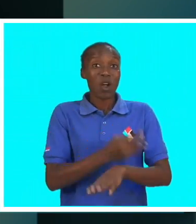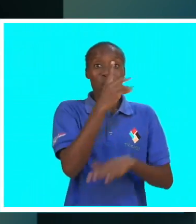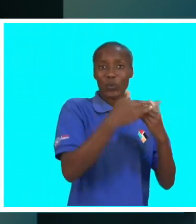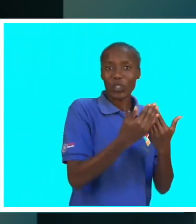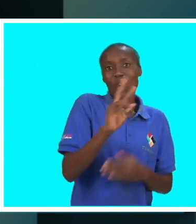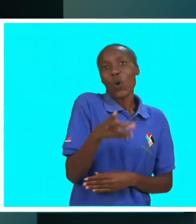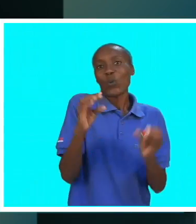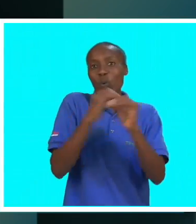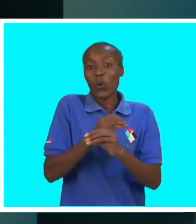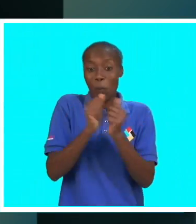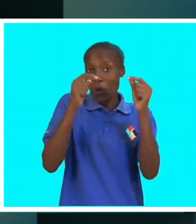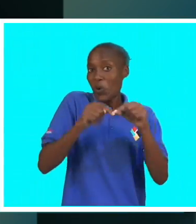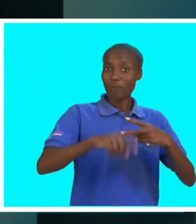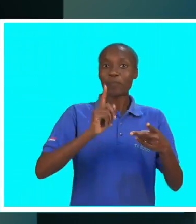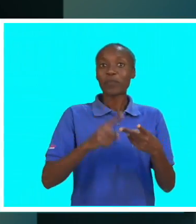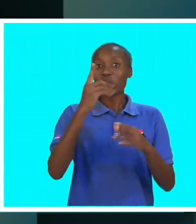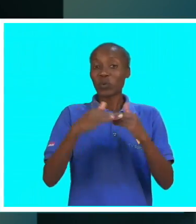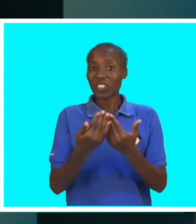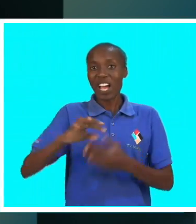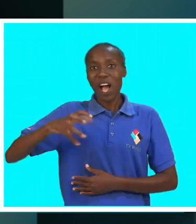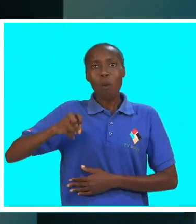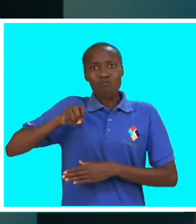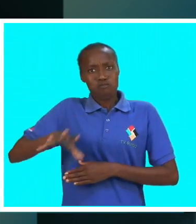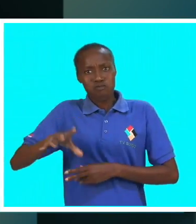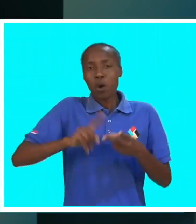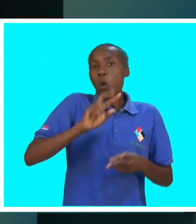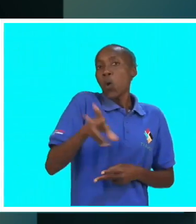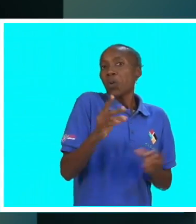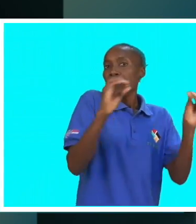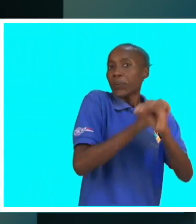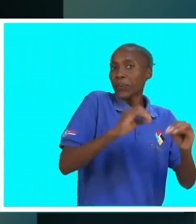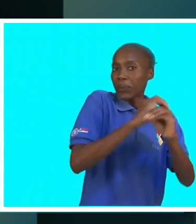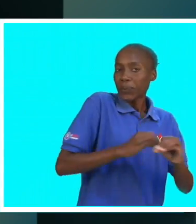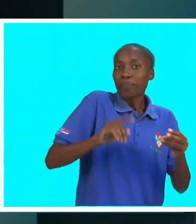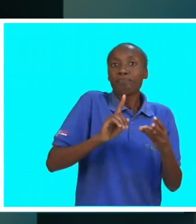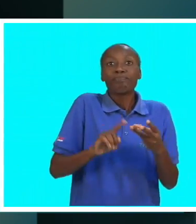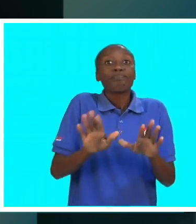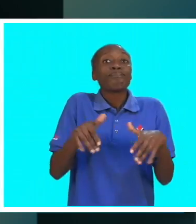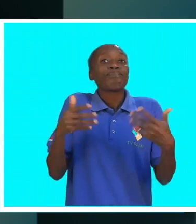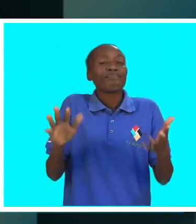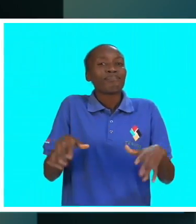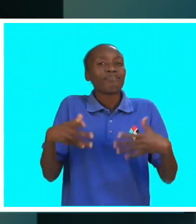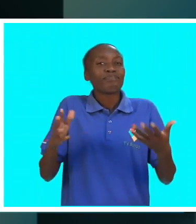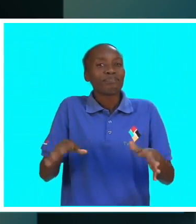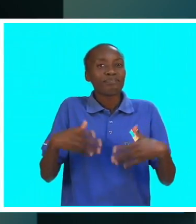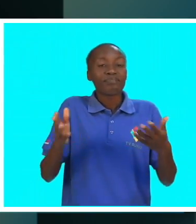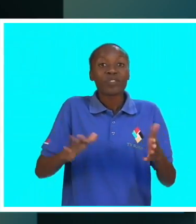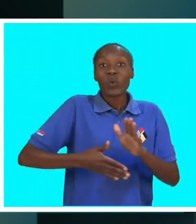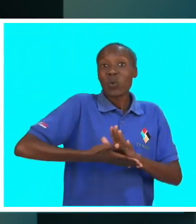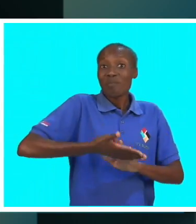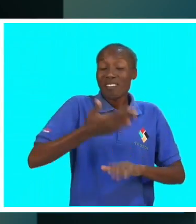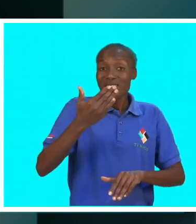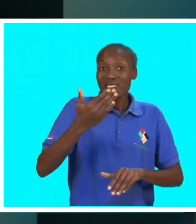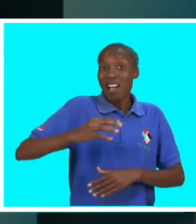é um dia sim, dia não, mas hoje não tem saído de água. Faz duas semanas, só sai um dia, um sim, dia não, um dia sim, dia não. E quando